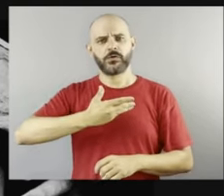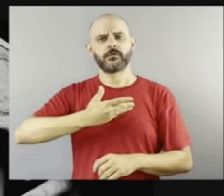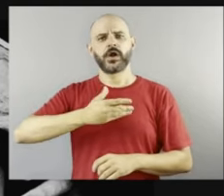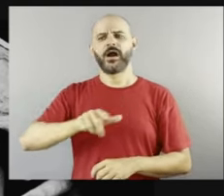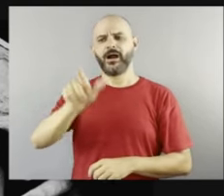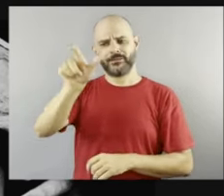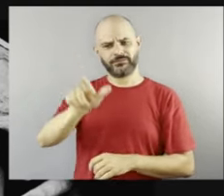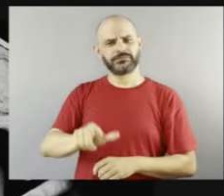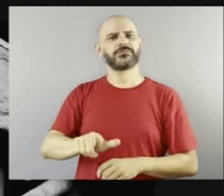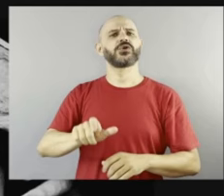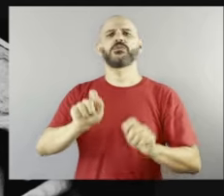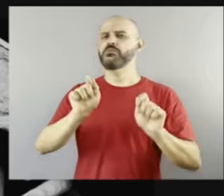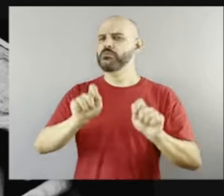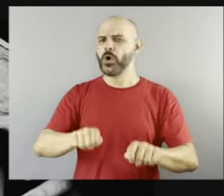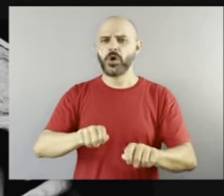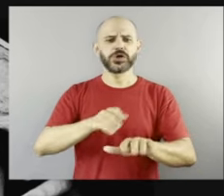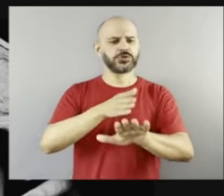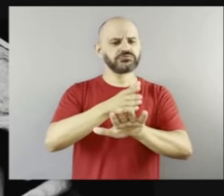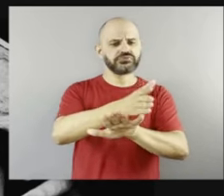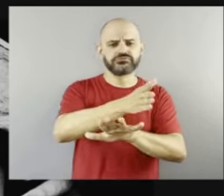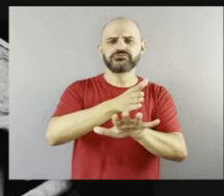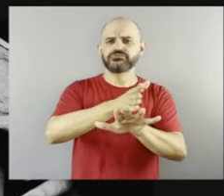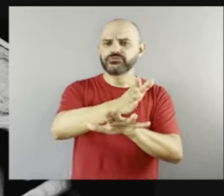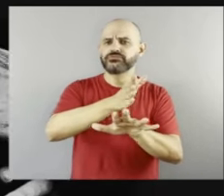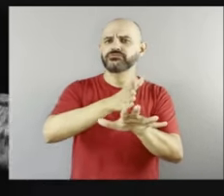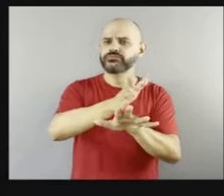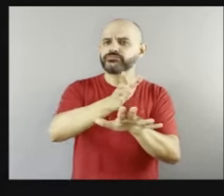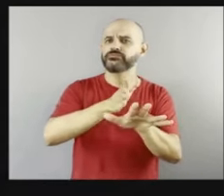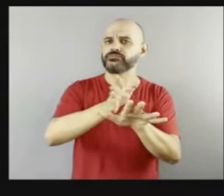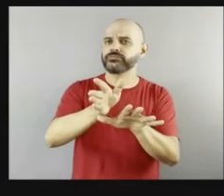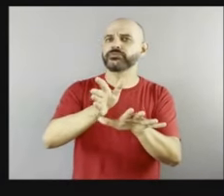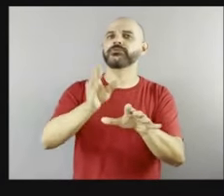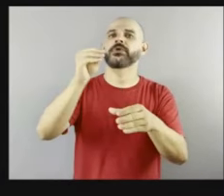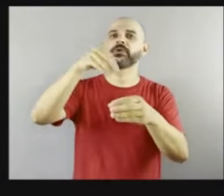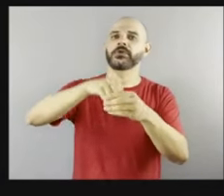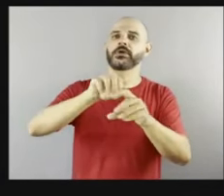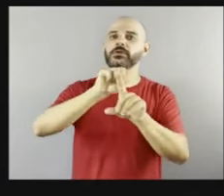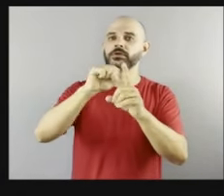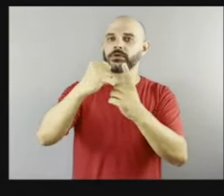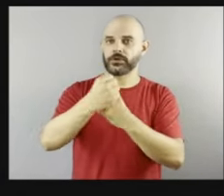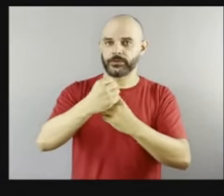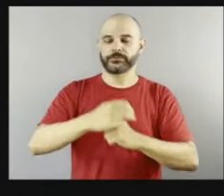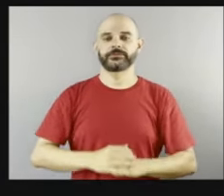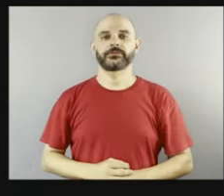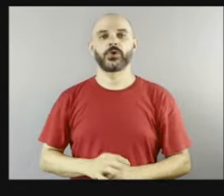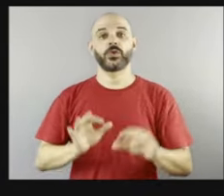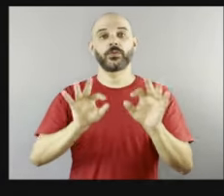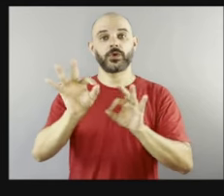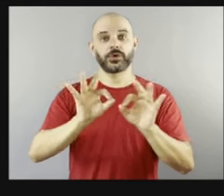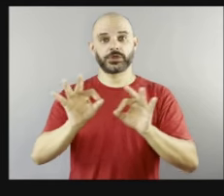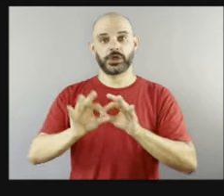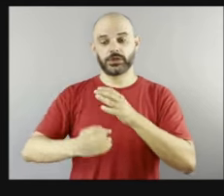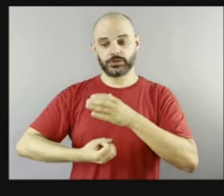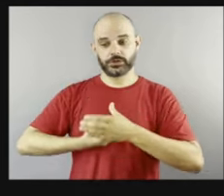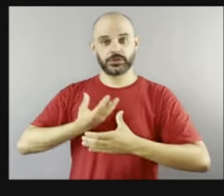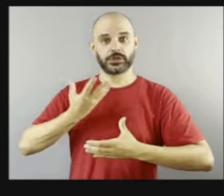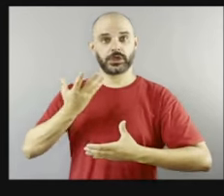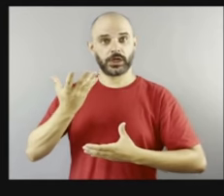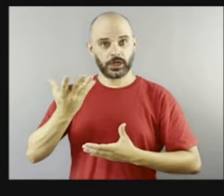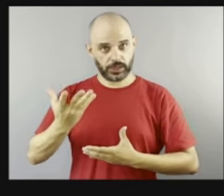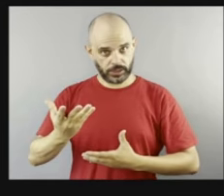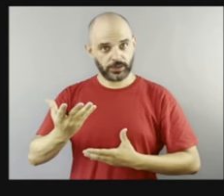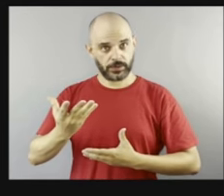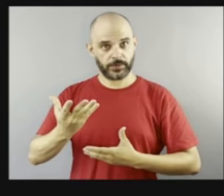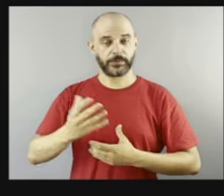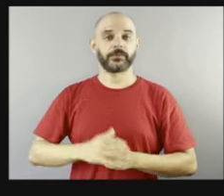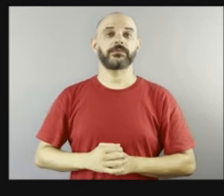todos os segmentos da sociedade. E o de dentro para fora, ele veio com